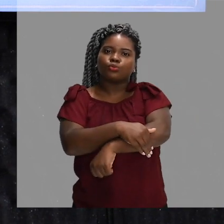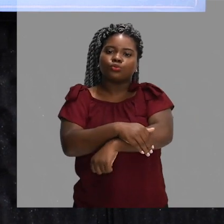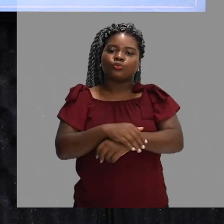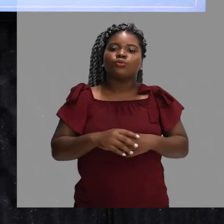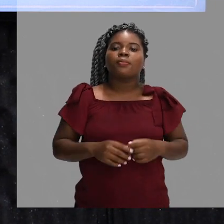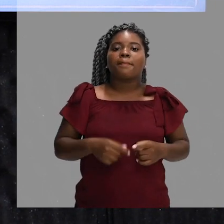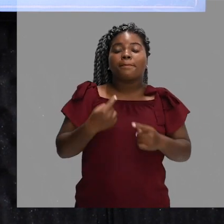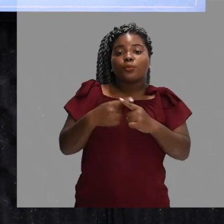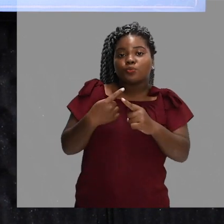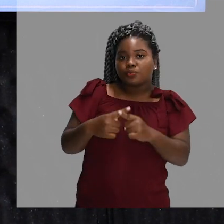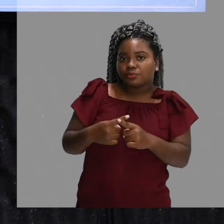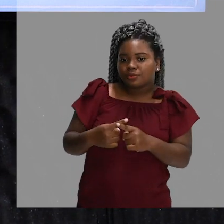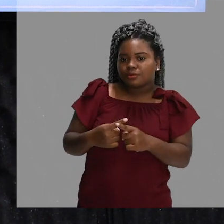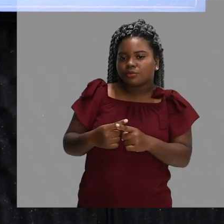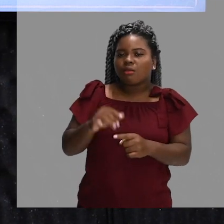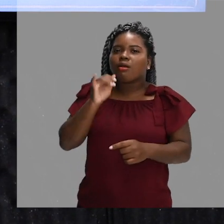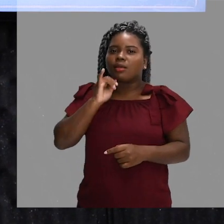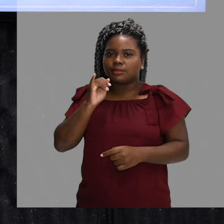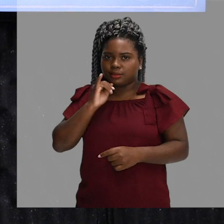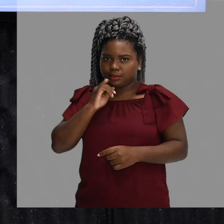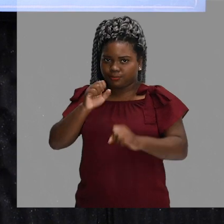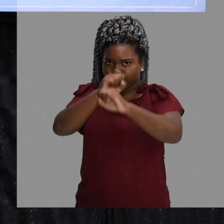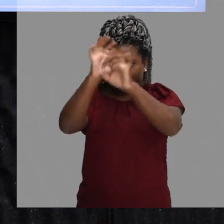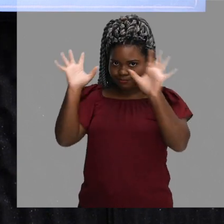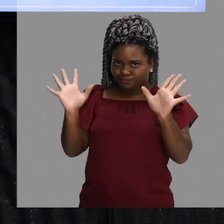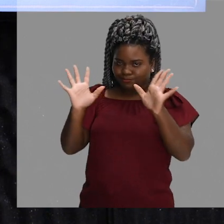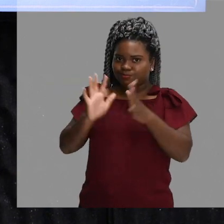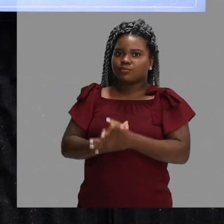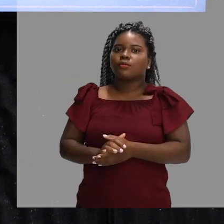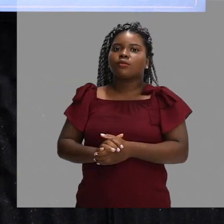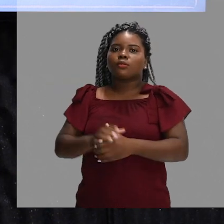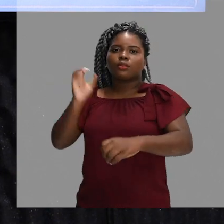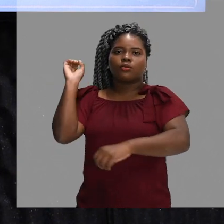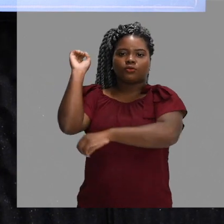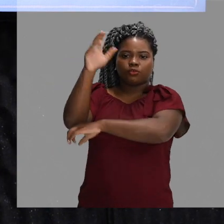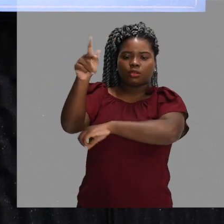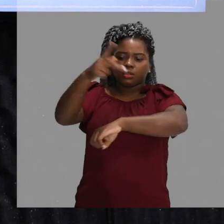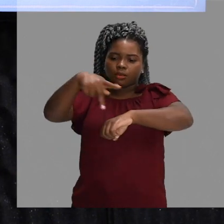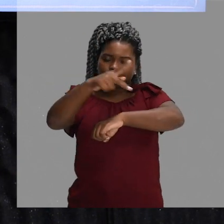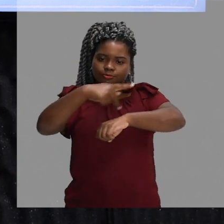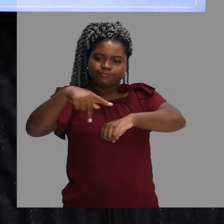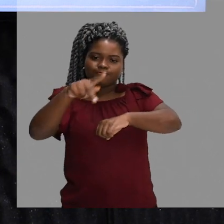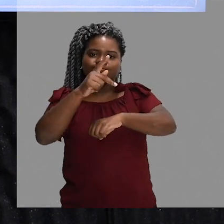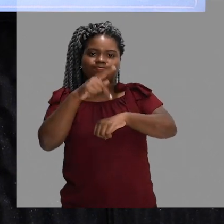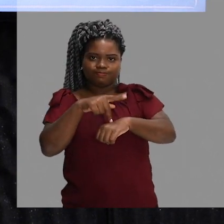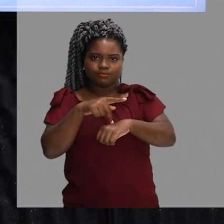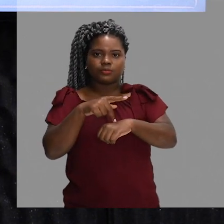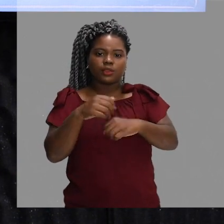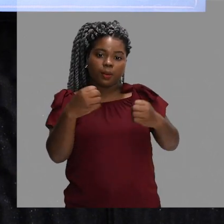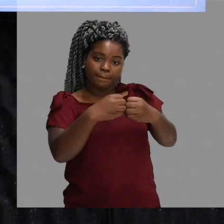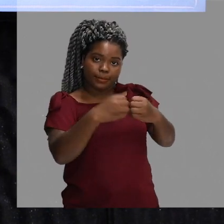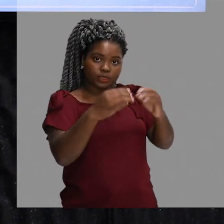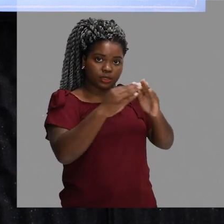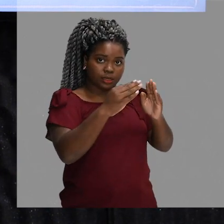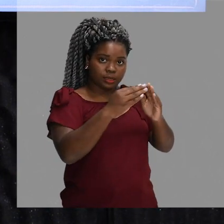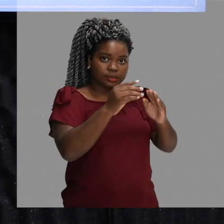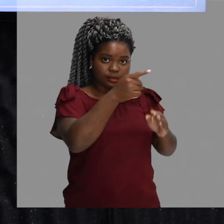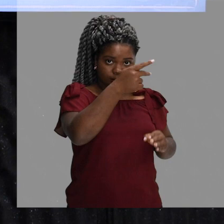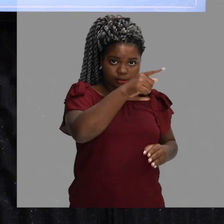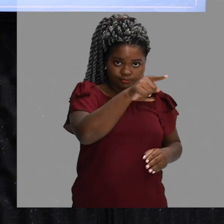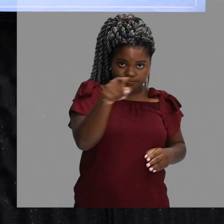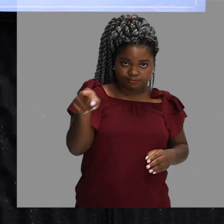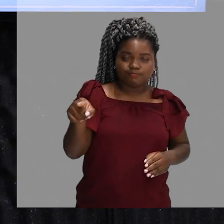que sem saber. Vou dar um exemplo. Está lá, o voleibol está acontecendo lá na praça, próximo da casa de vocês. Depende da quantidade de